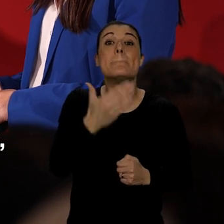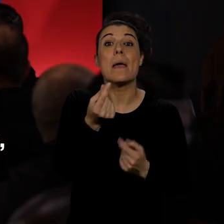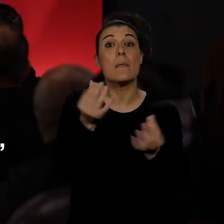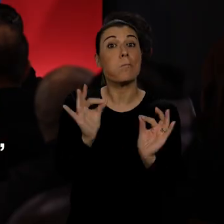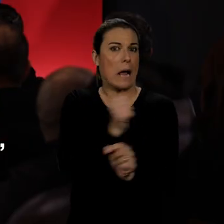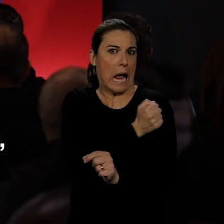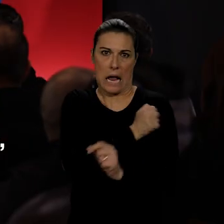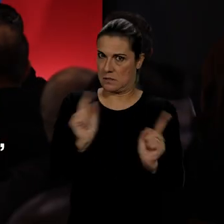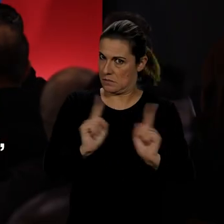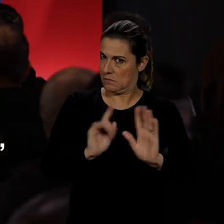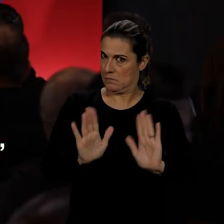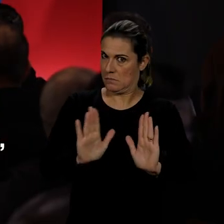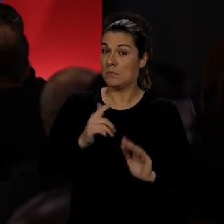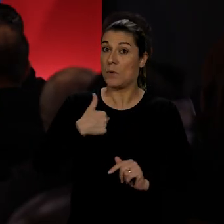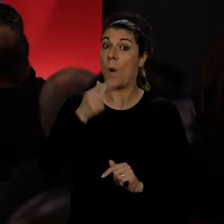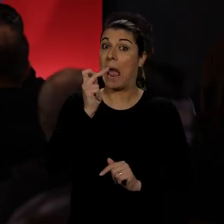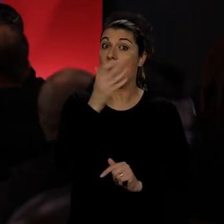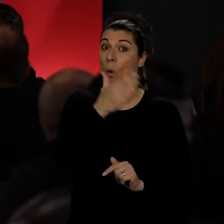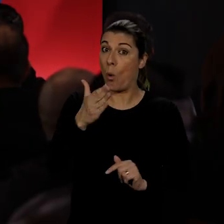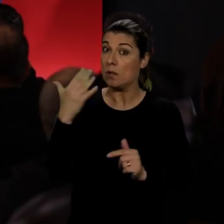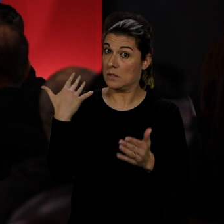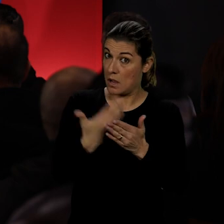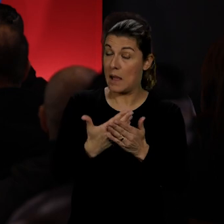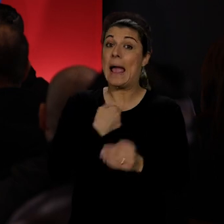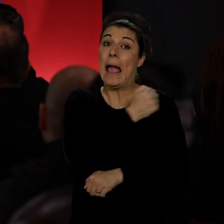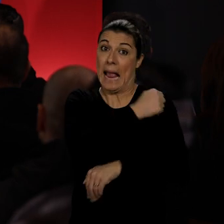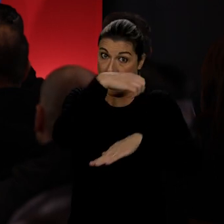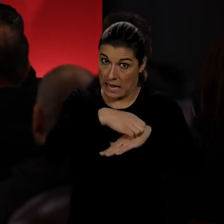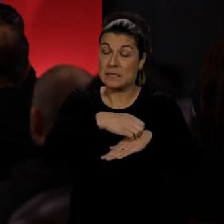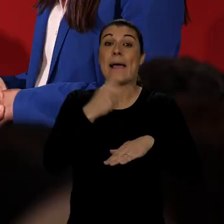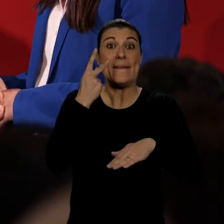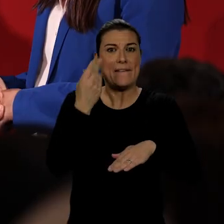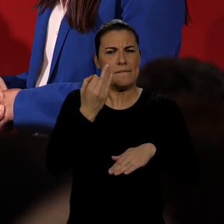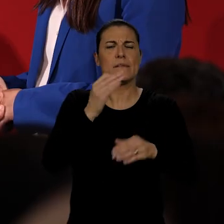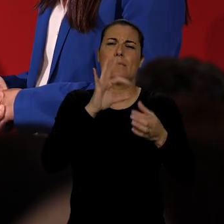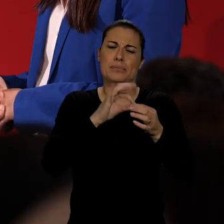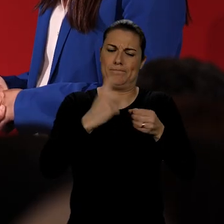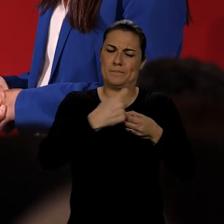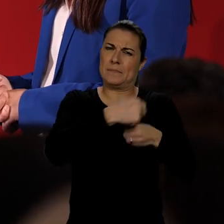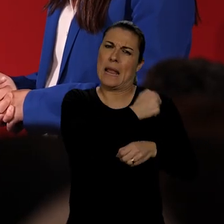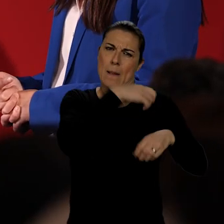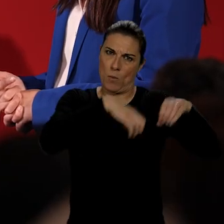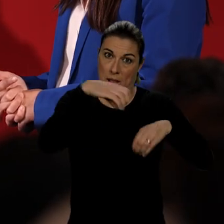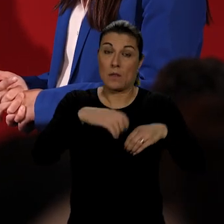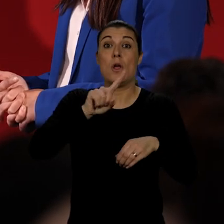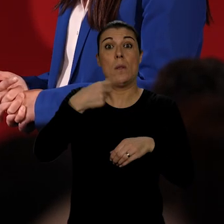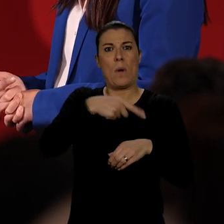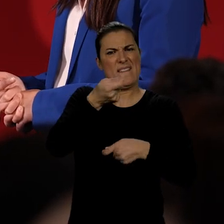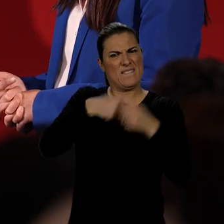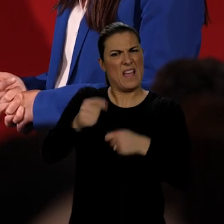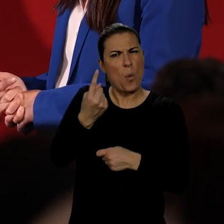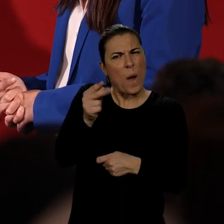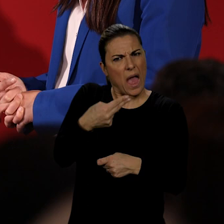graça a ninguém. Porque eu durante 11 anos vivi numa casa que era de um fundo imobiliário. Vendeu o outro fundo por 1 euro